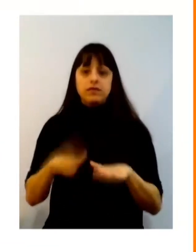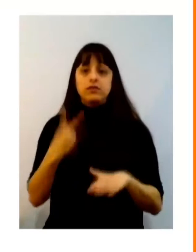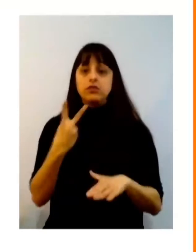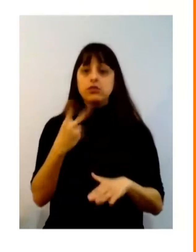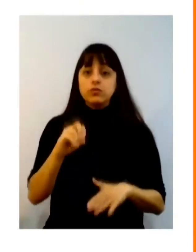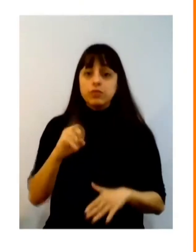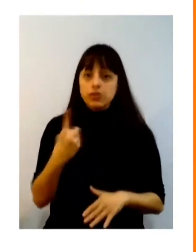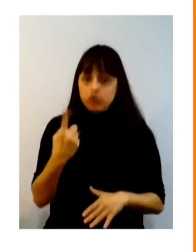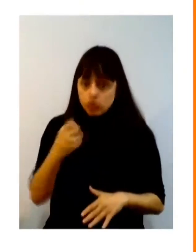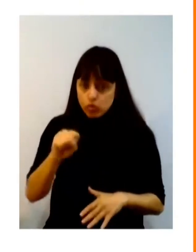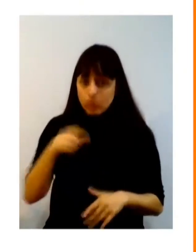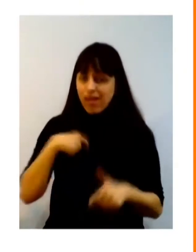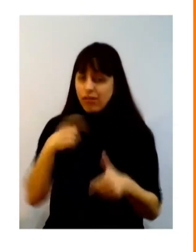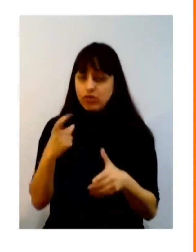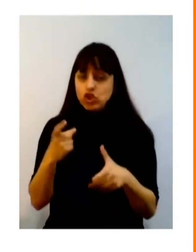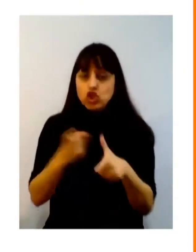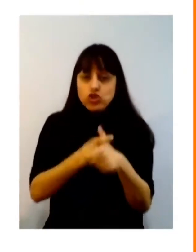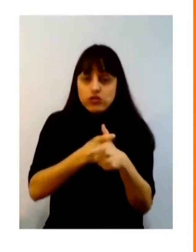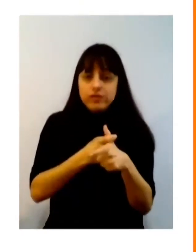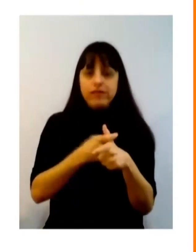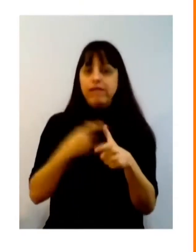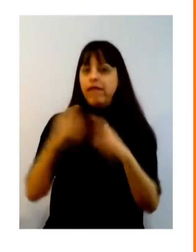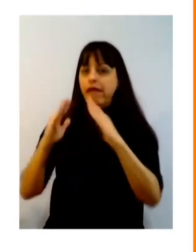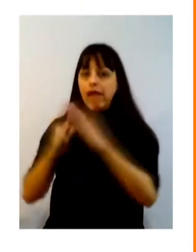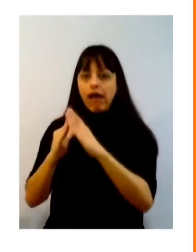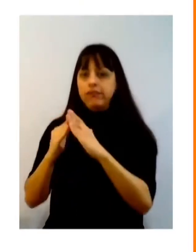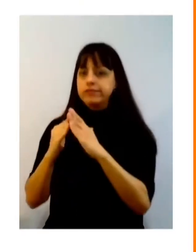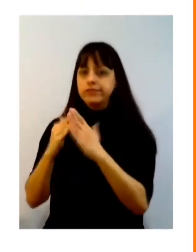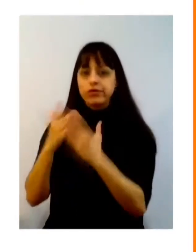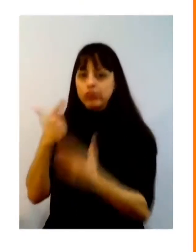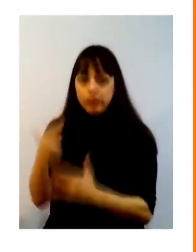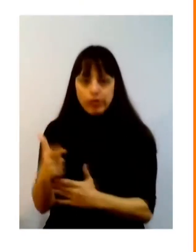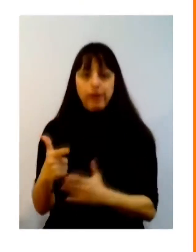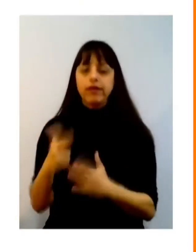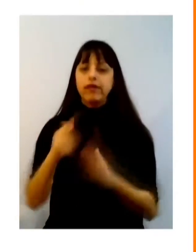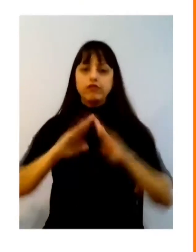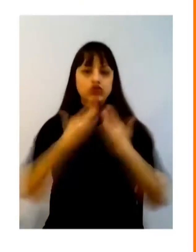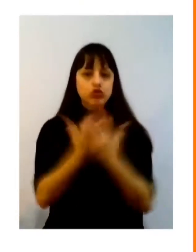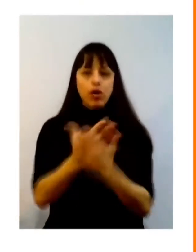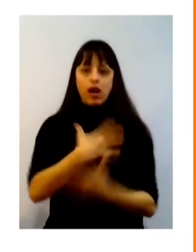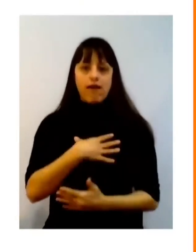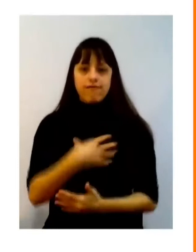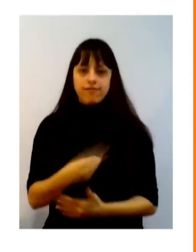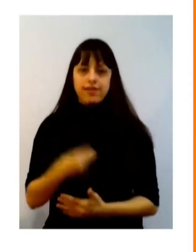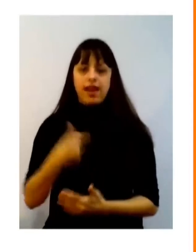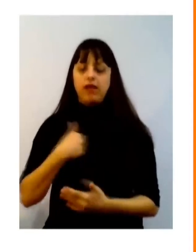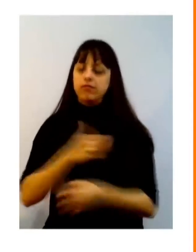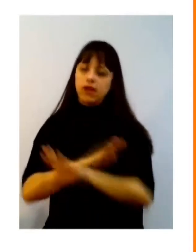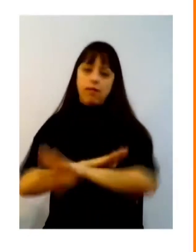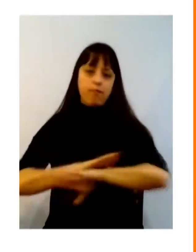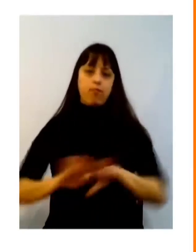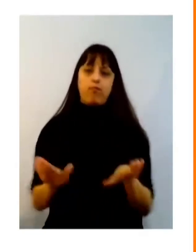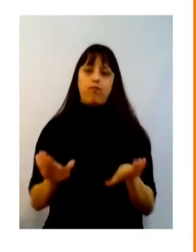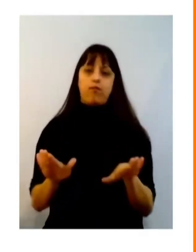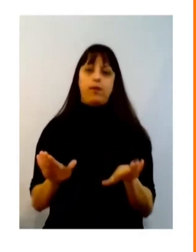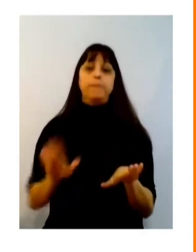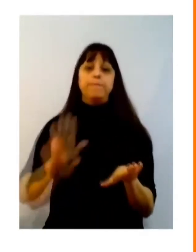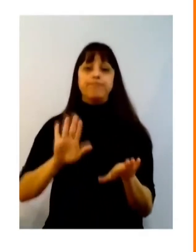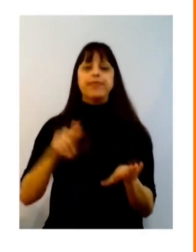mudar de casa que eu tirei minha filha da escola que você está no fundo do pouso eu falava não vou não dá mais para mim mas aí eu vinha